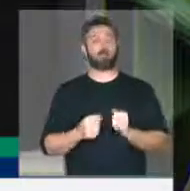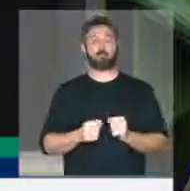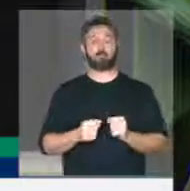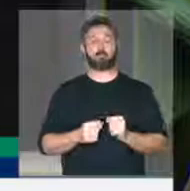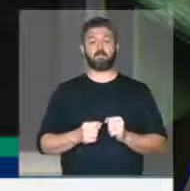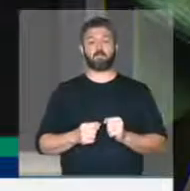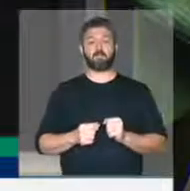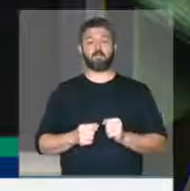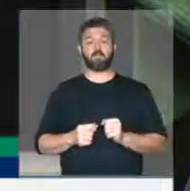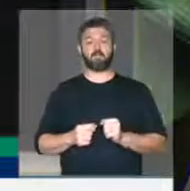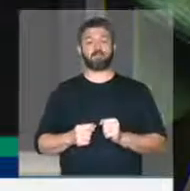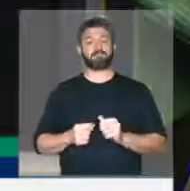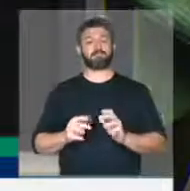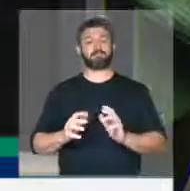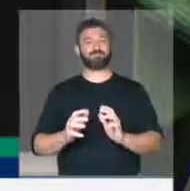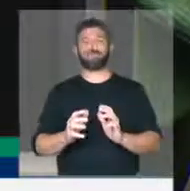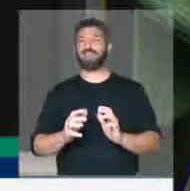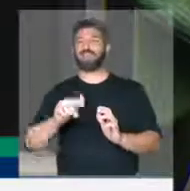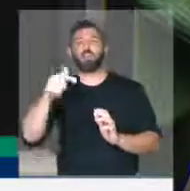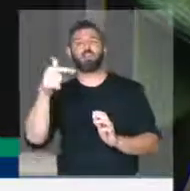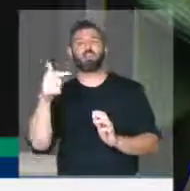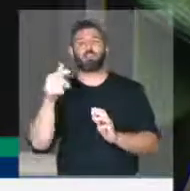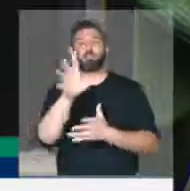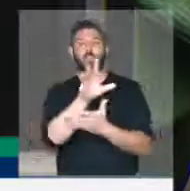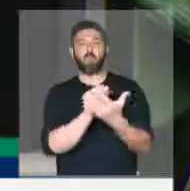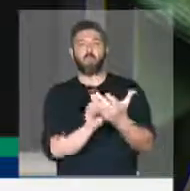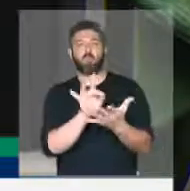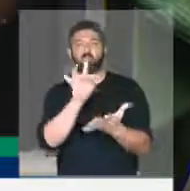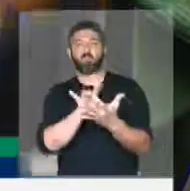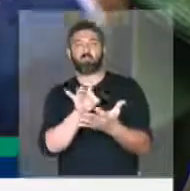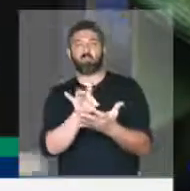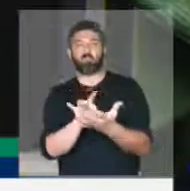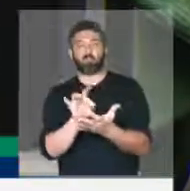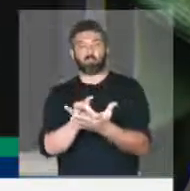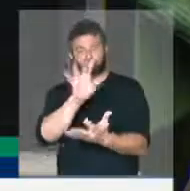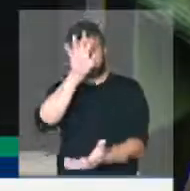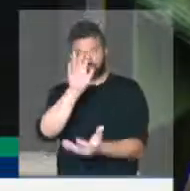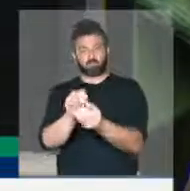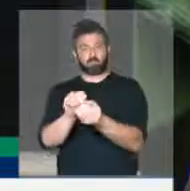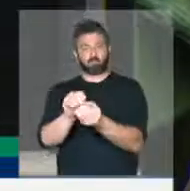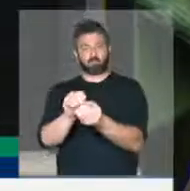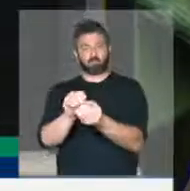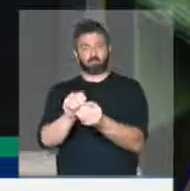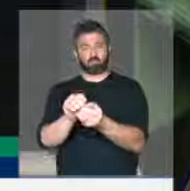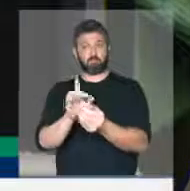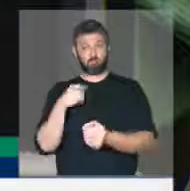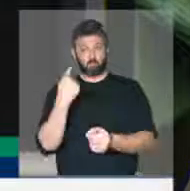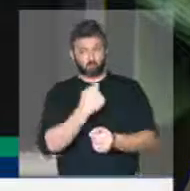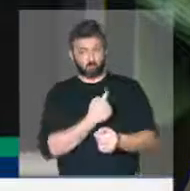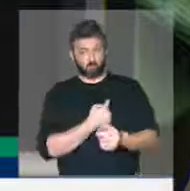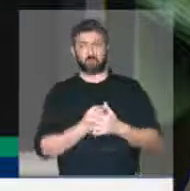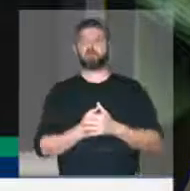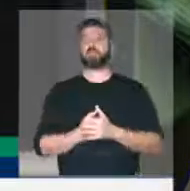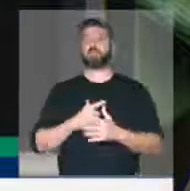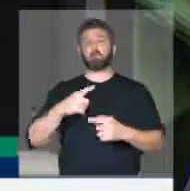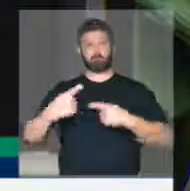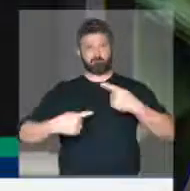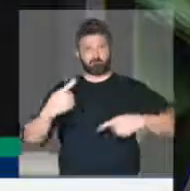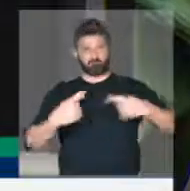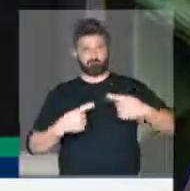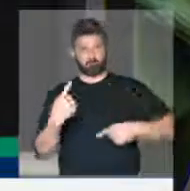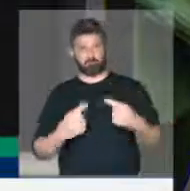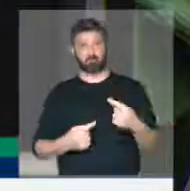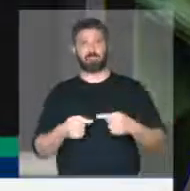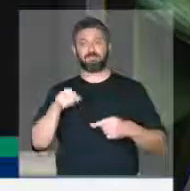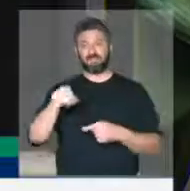não há um cálculo, um modelo específico entendido já de antemão. Nós tivemos vários debates